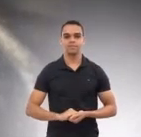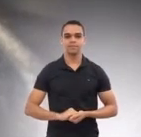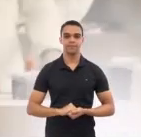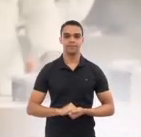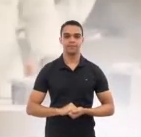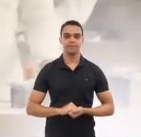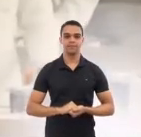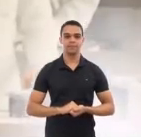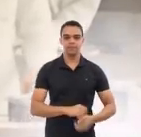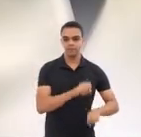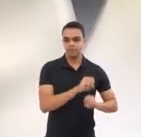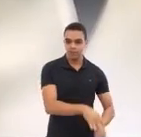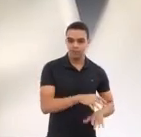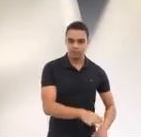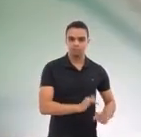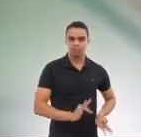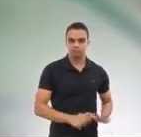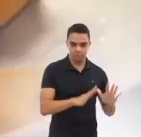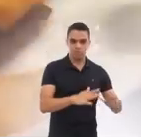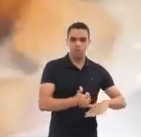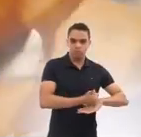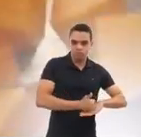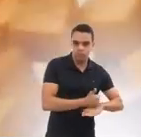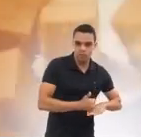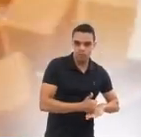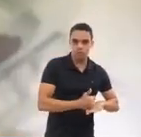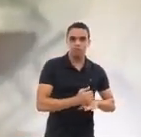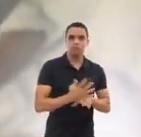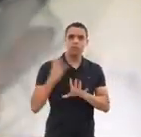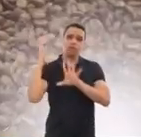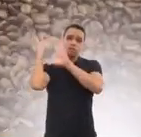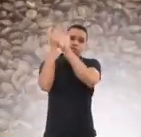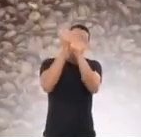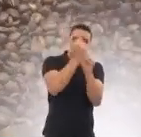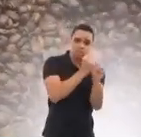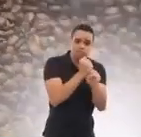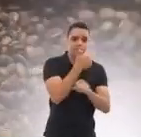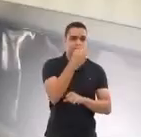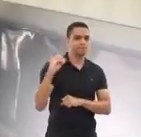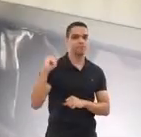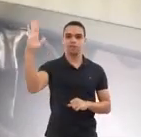Há mais de um século, somos referência mundial em educação profissional.